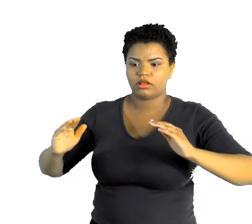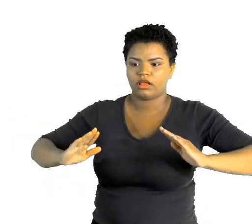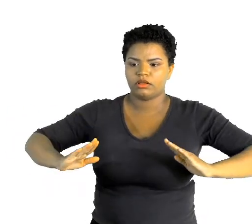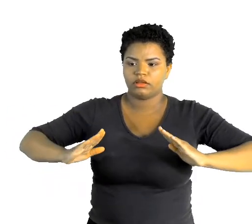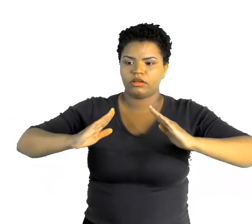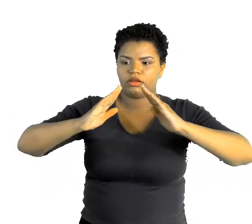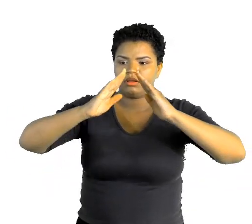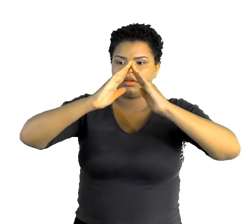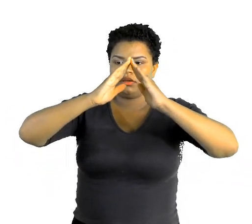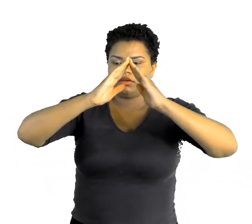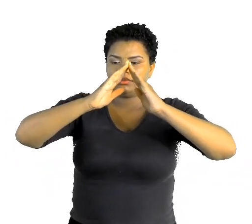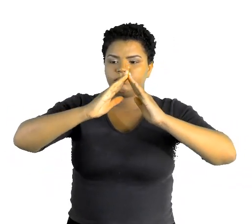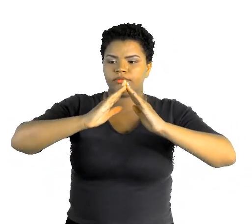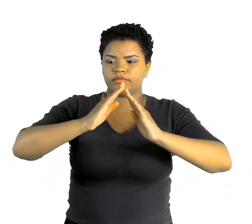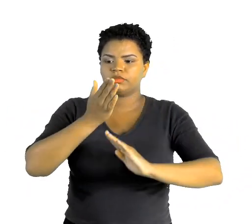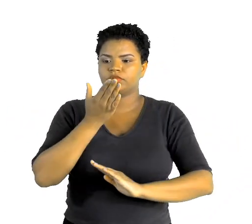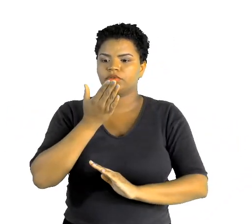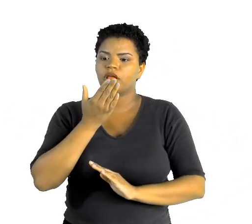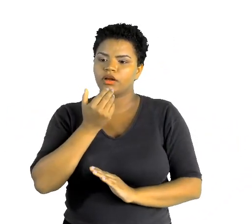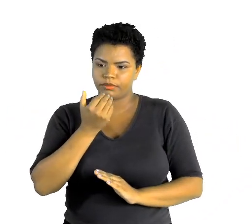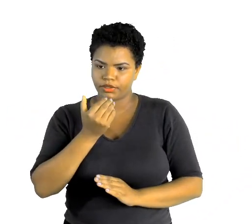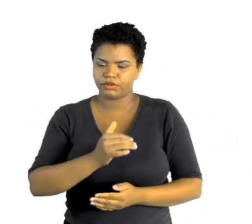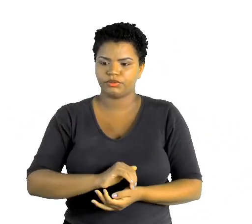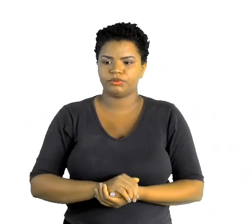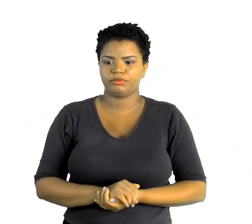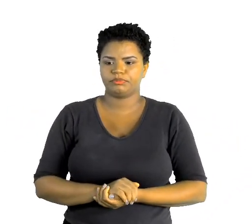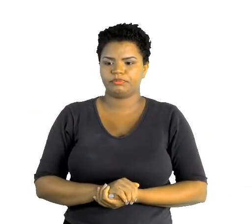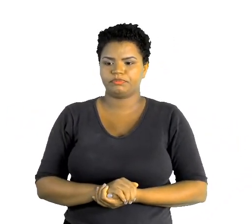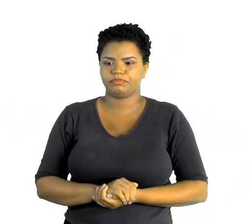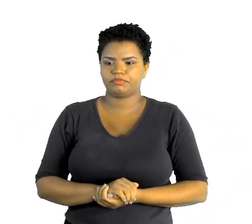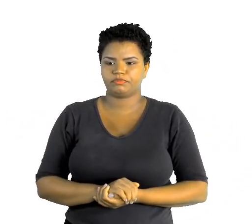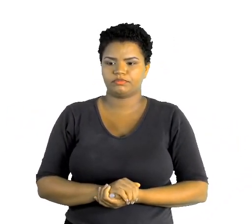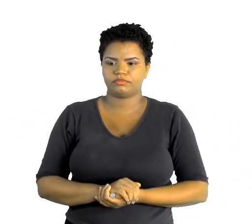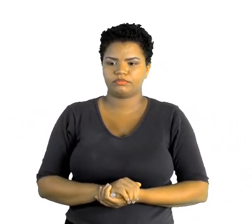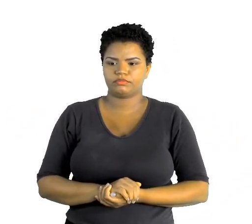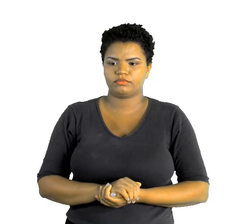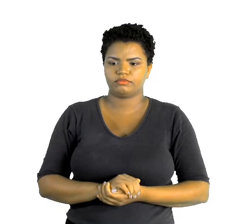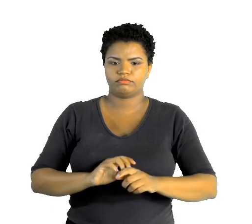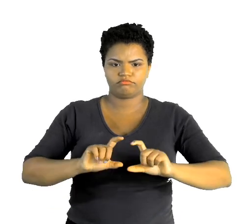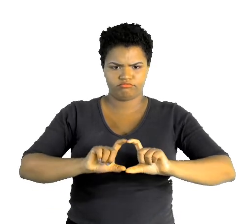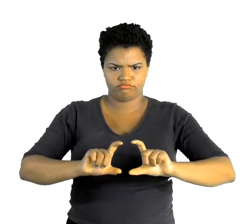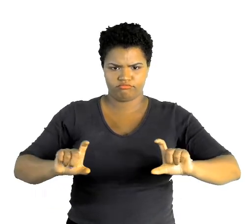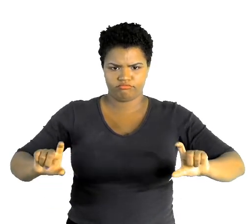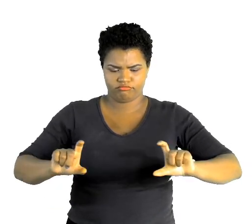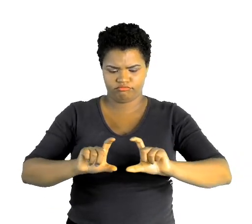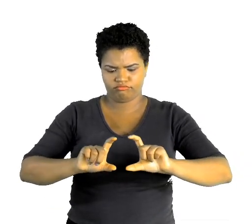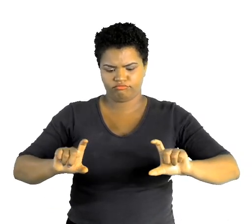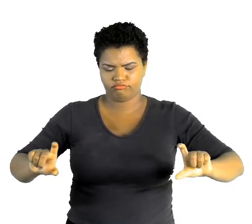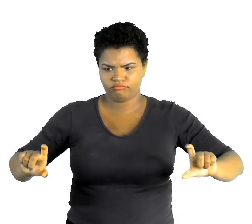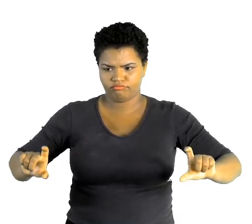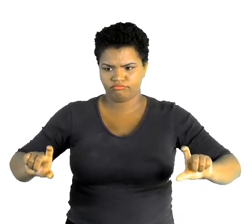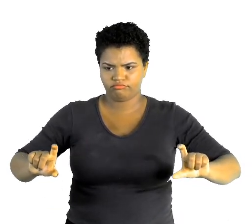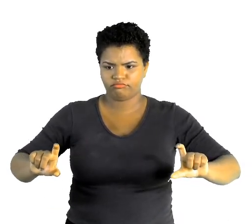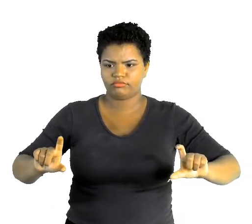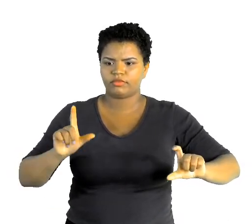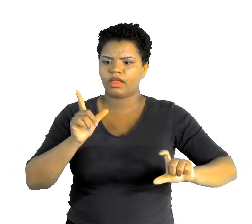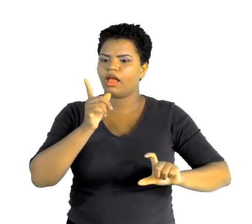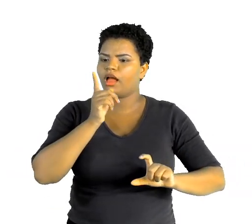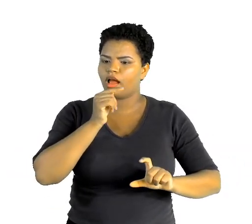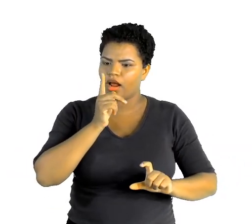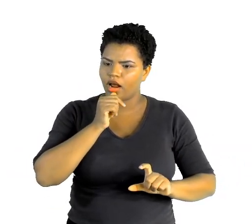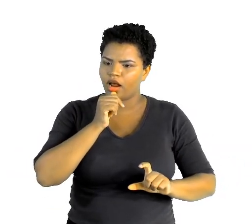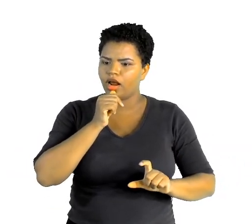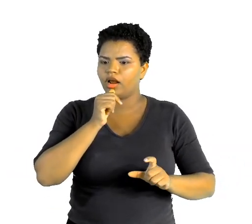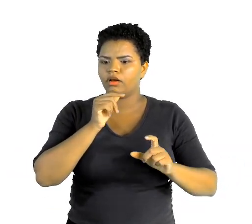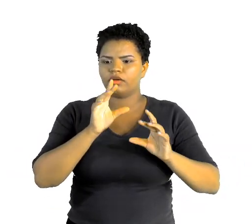dos alimentos. Então, a gente tem ali na base dela embaixo a água e os líquidos, que também são